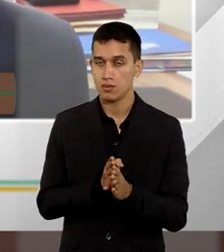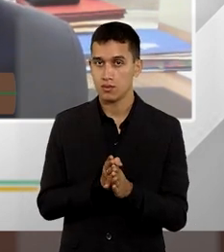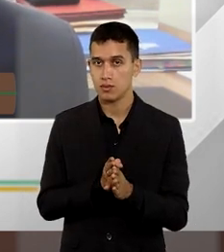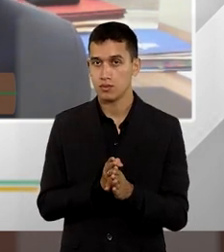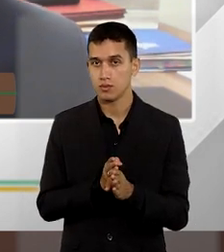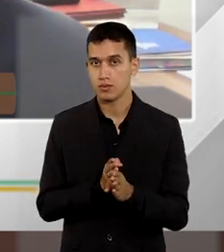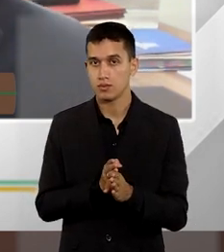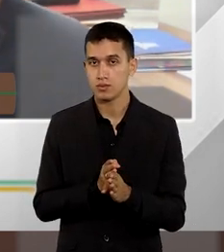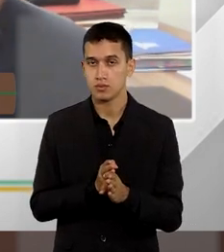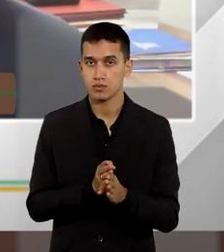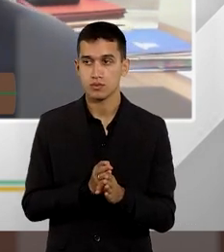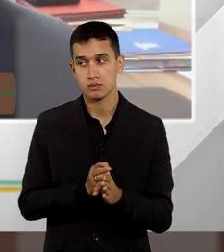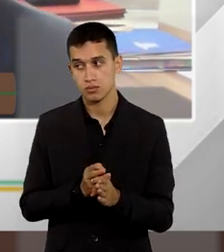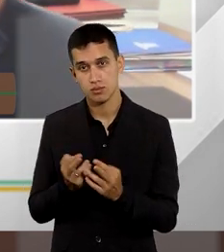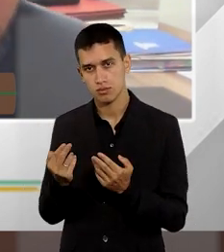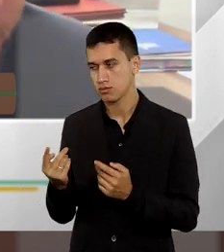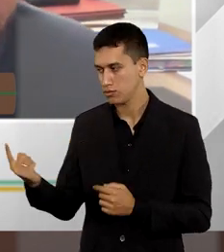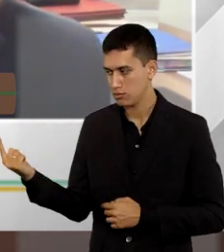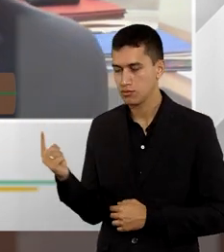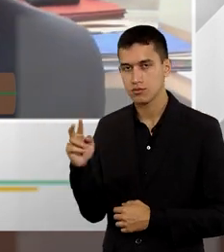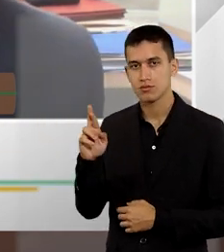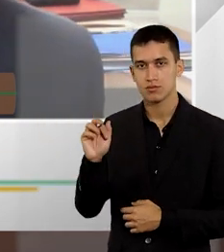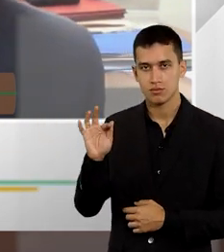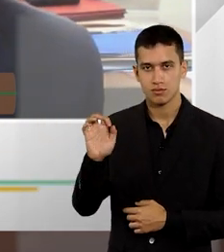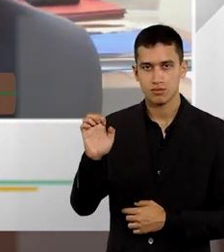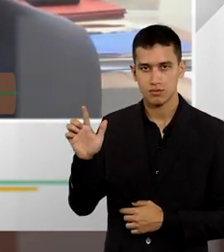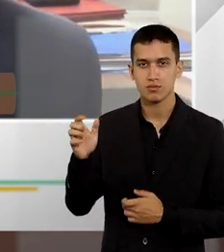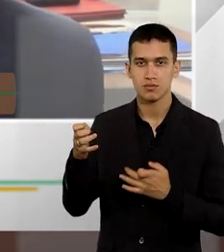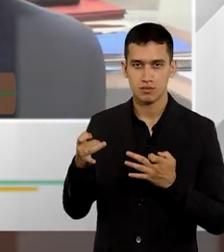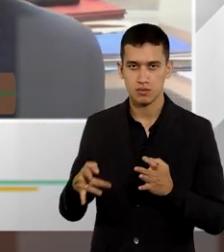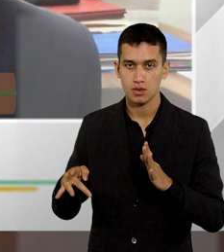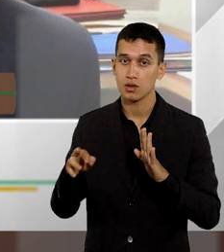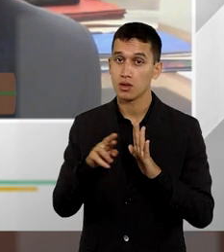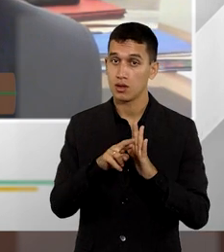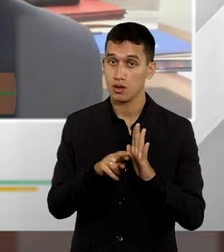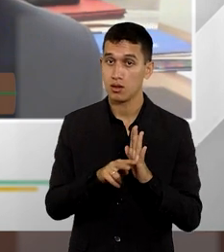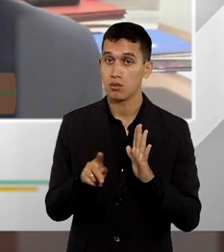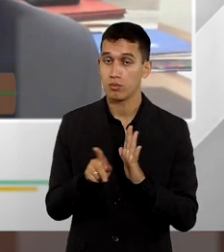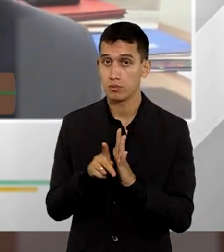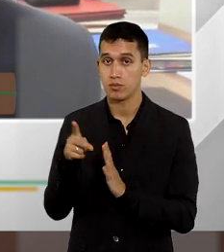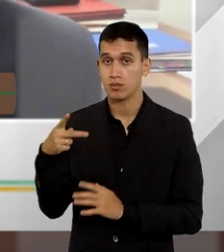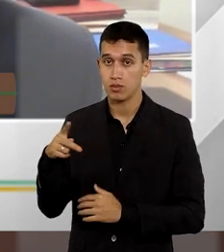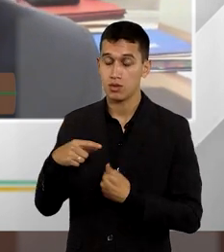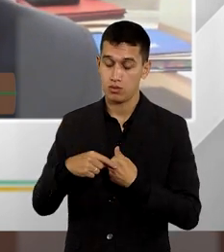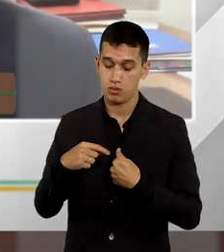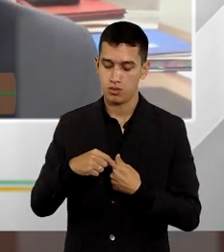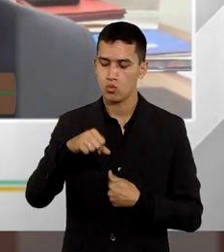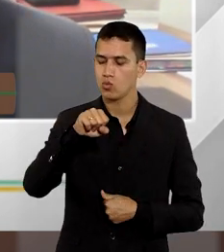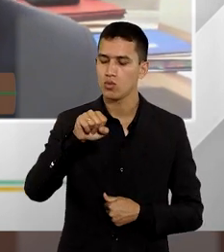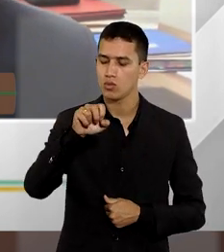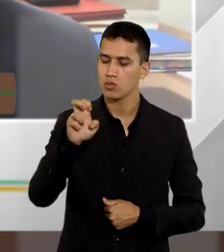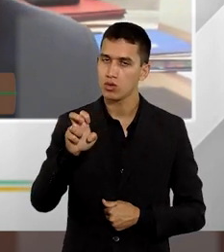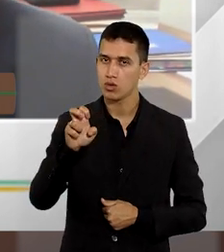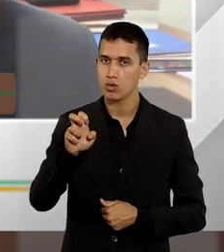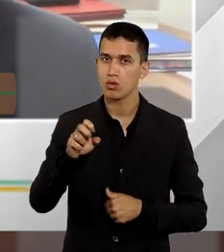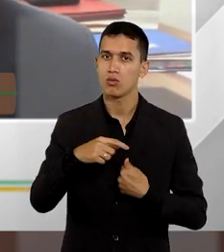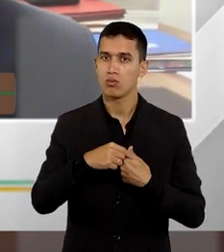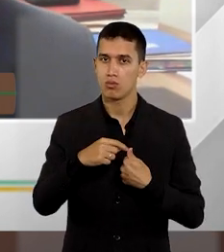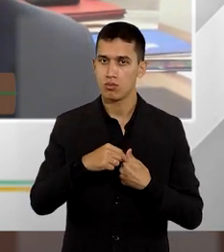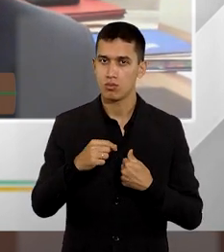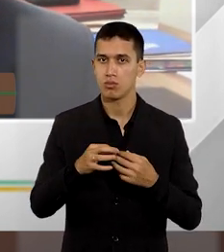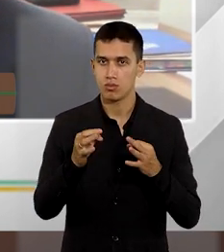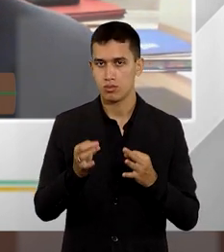o Rafael comentou no início, seguindo as regras próprias do artigo 85, do parágrafo